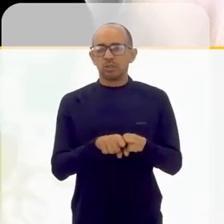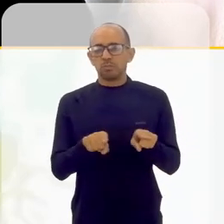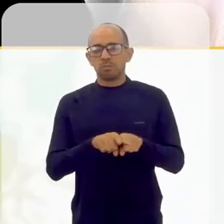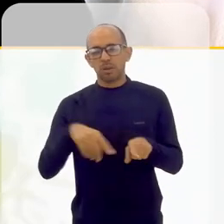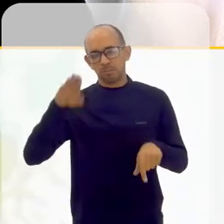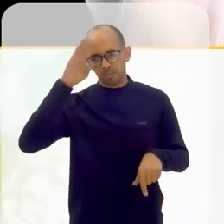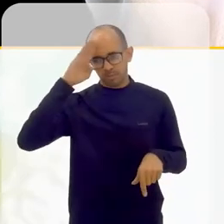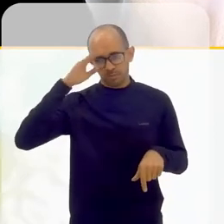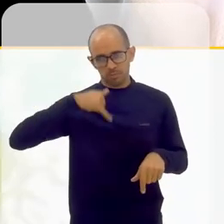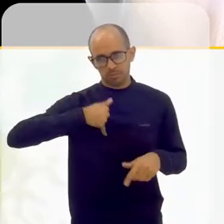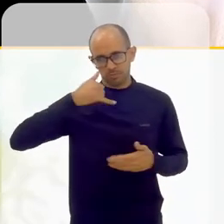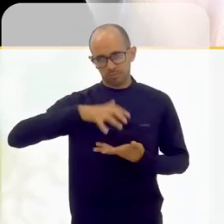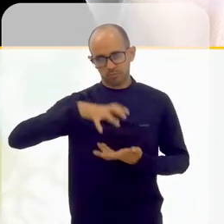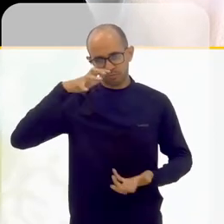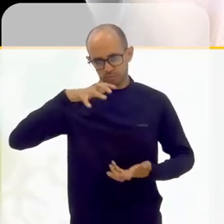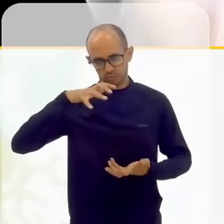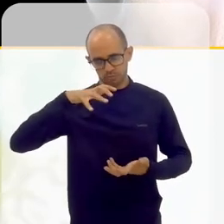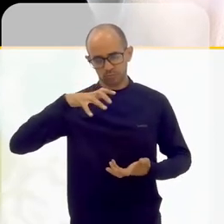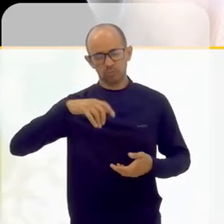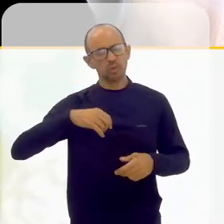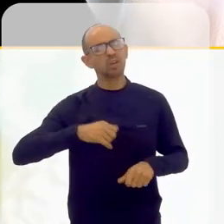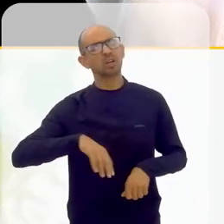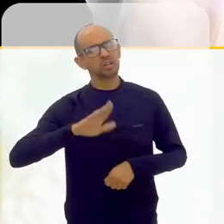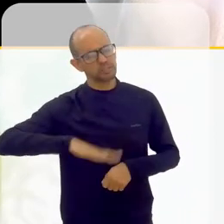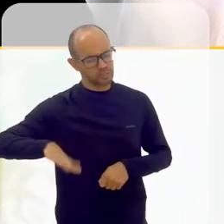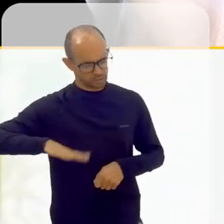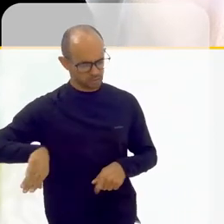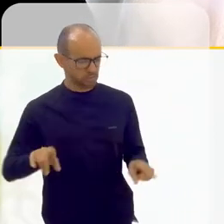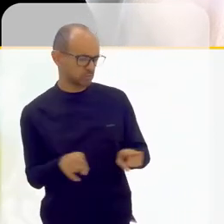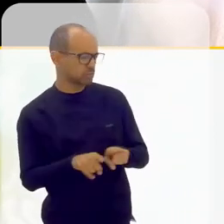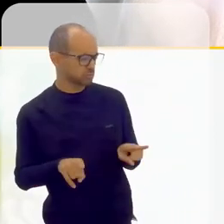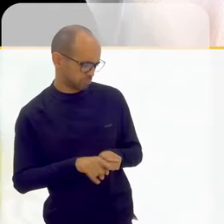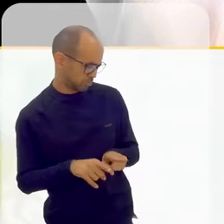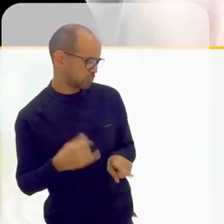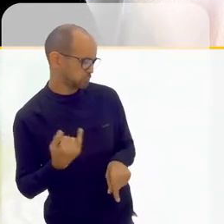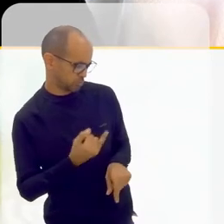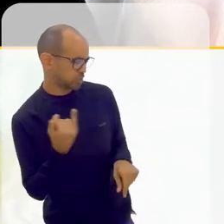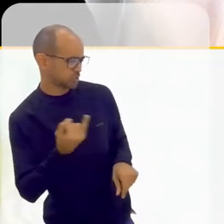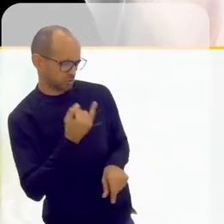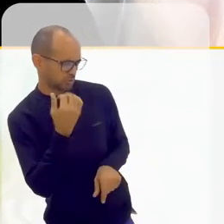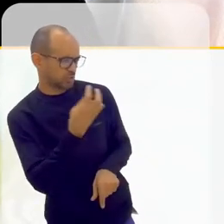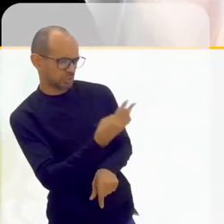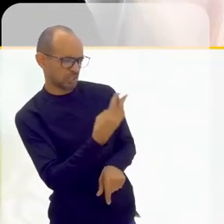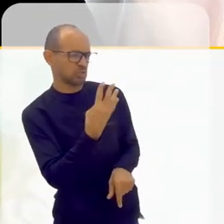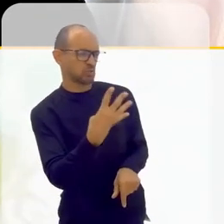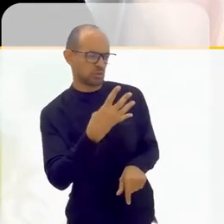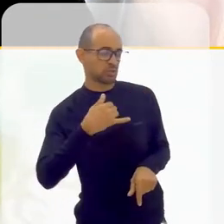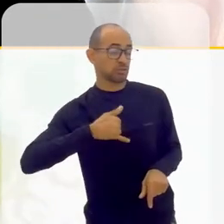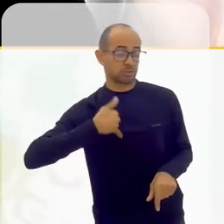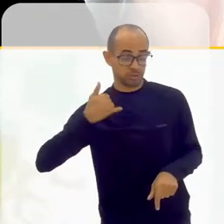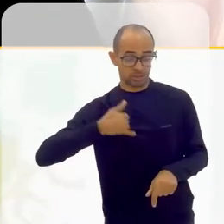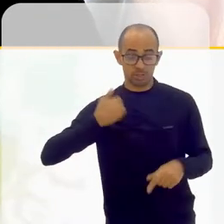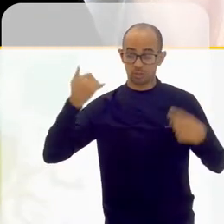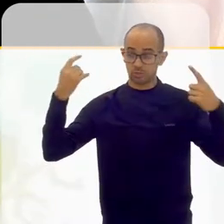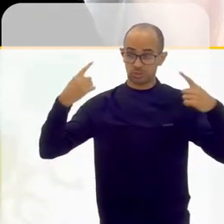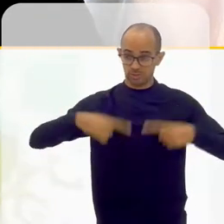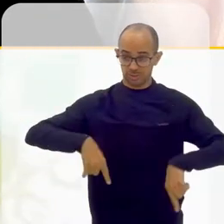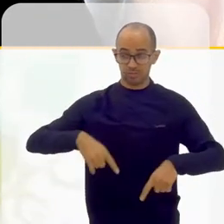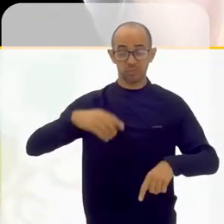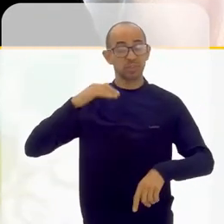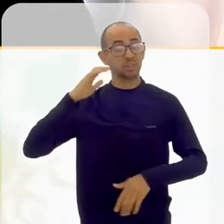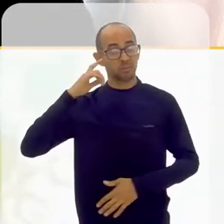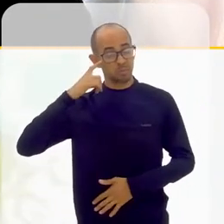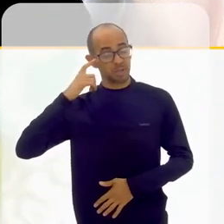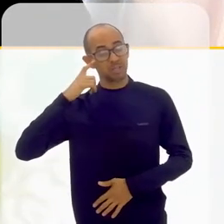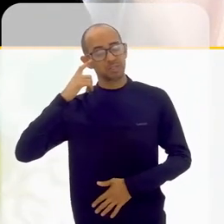principalmente, com idosos, não descartando a questão das crianças, porque também trabalhar com crianças de três, quatro anos deve ser um